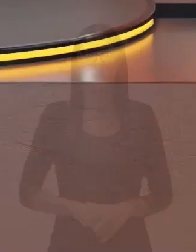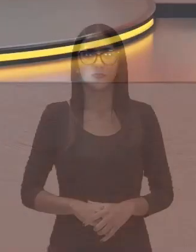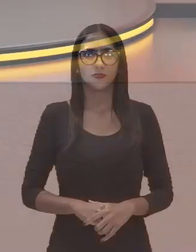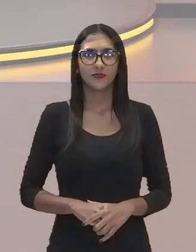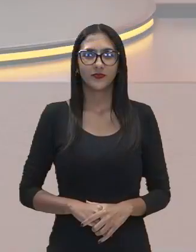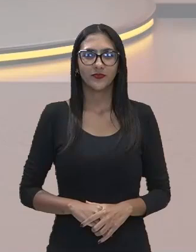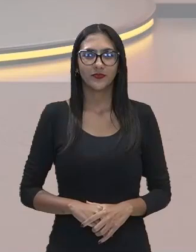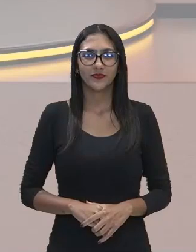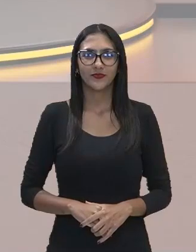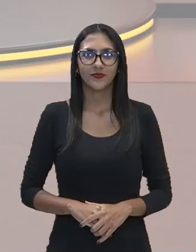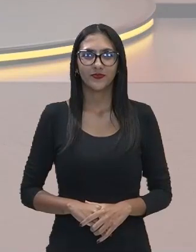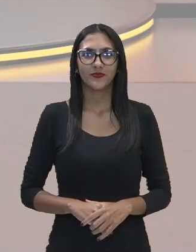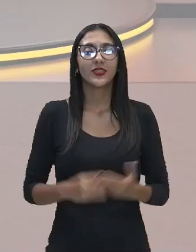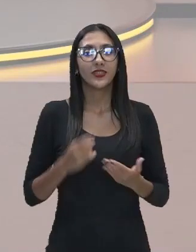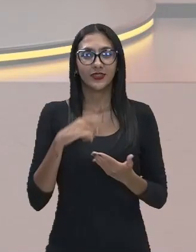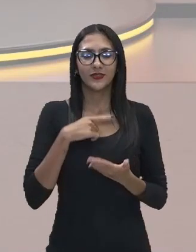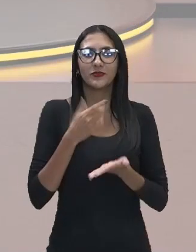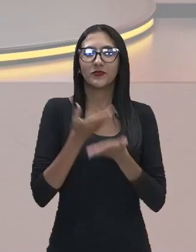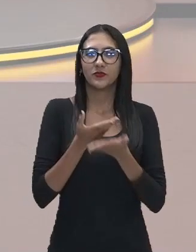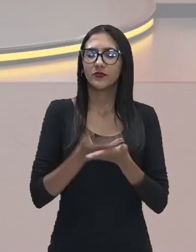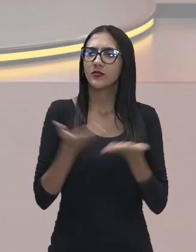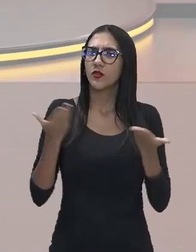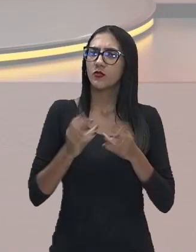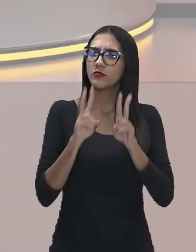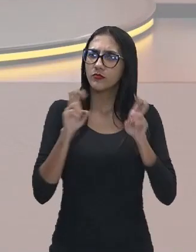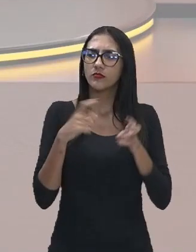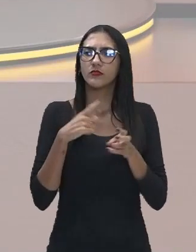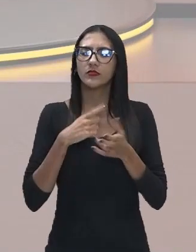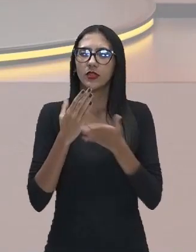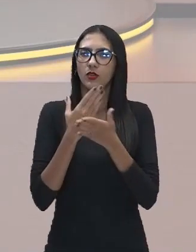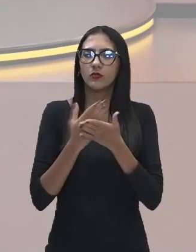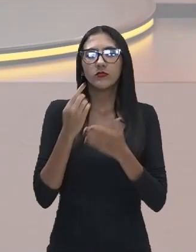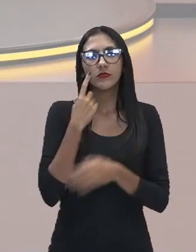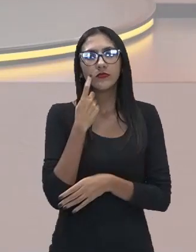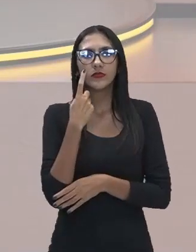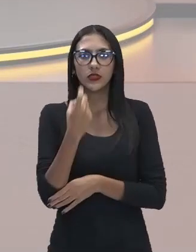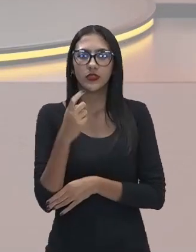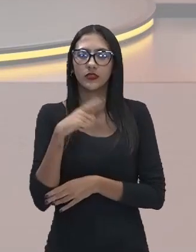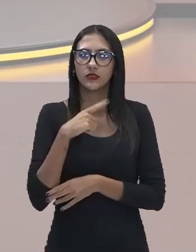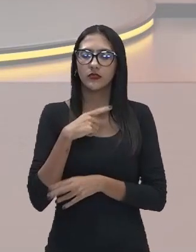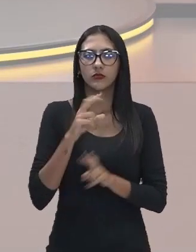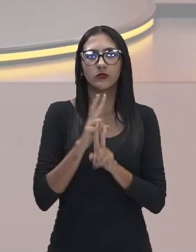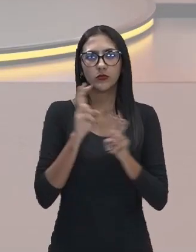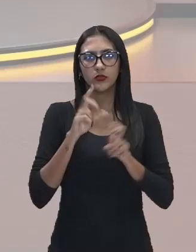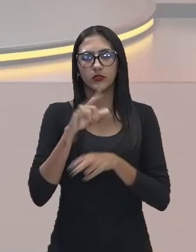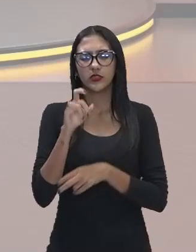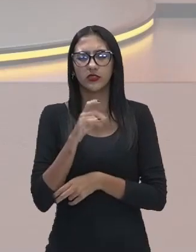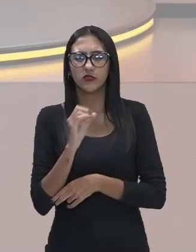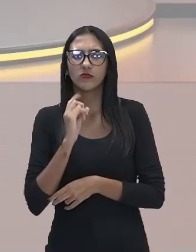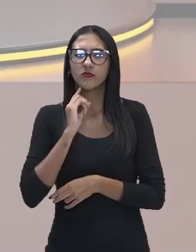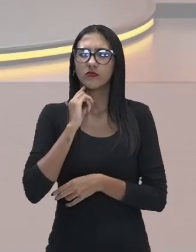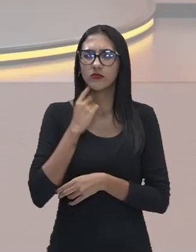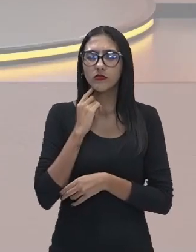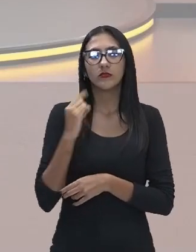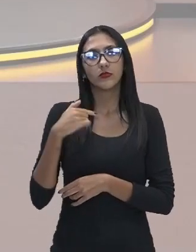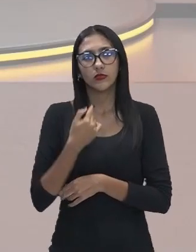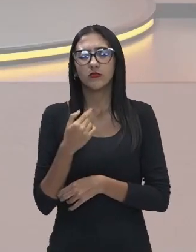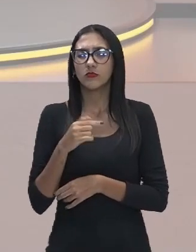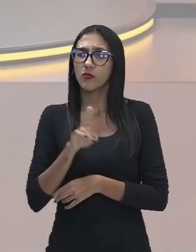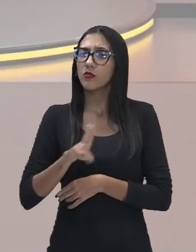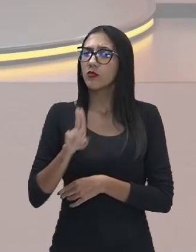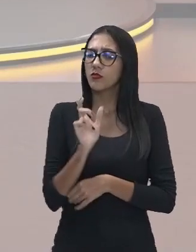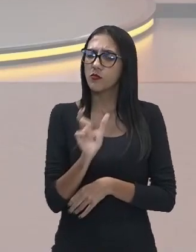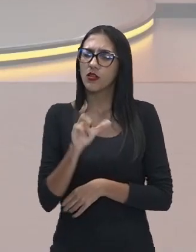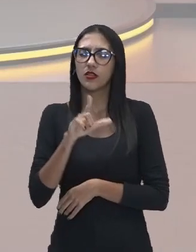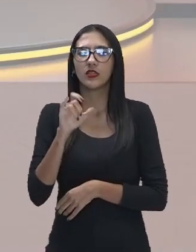É isso então, gente. Hoje vamos falar algumas coisas sobre o lixo. Esse é o termo que nós utilizamos